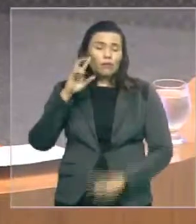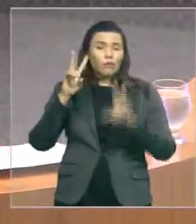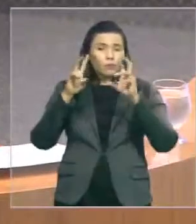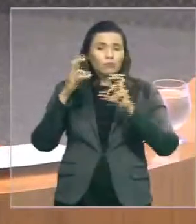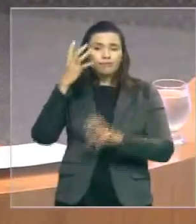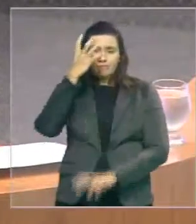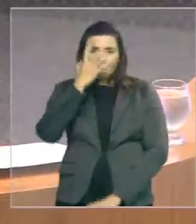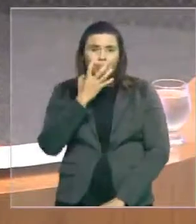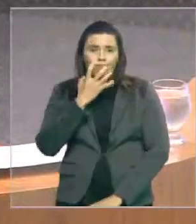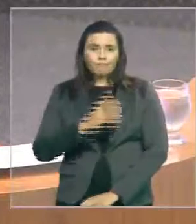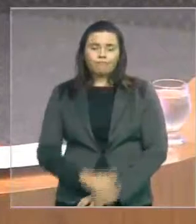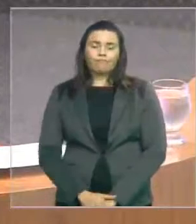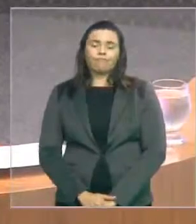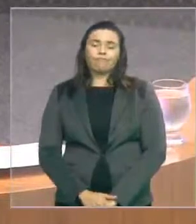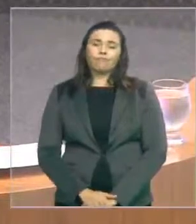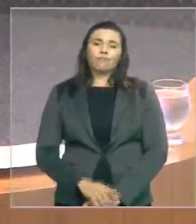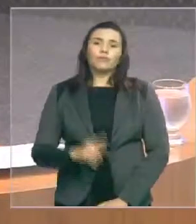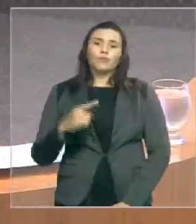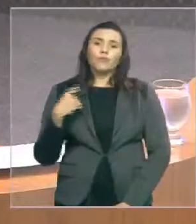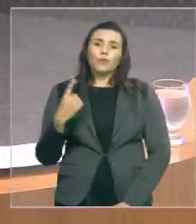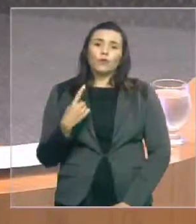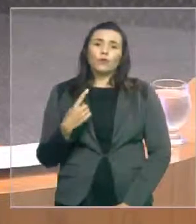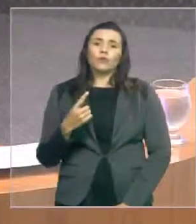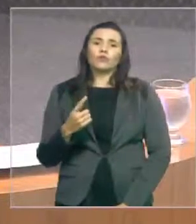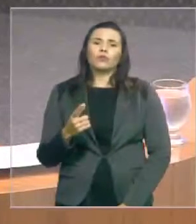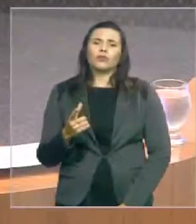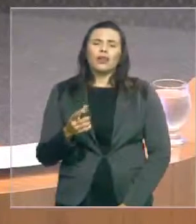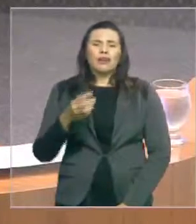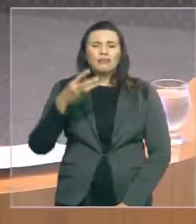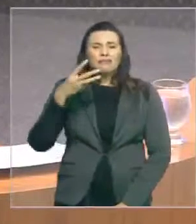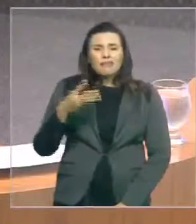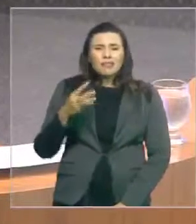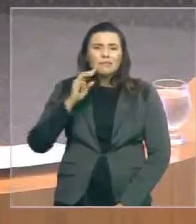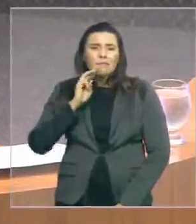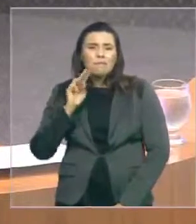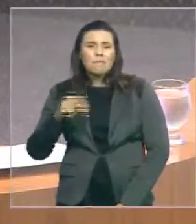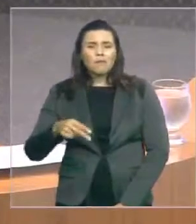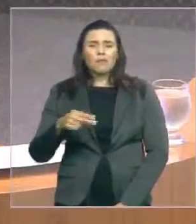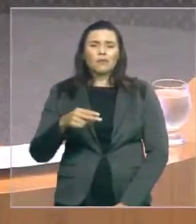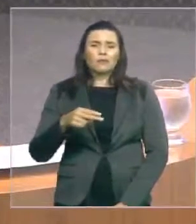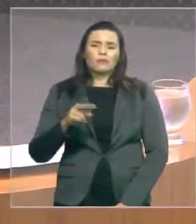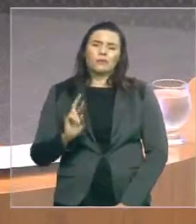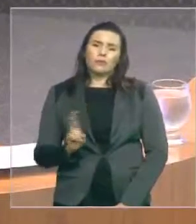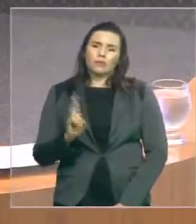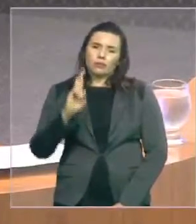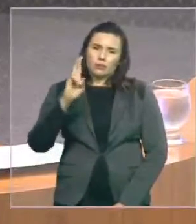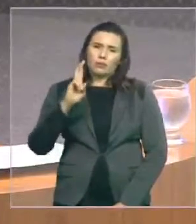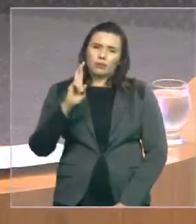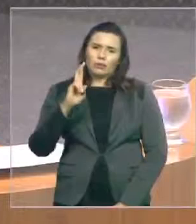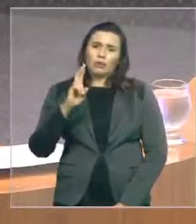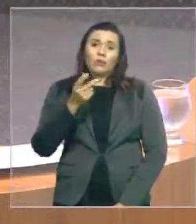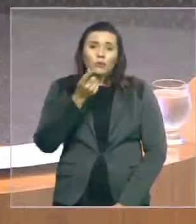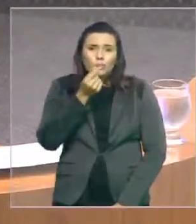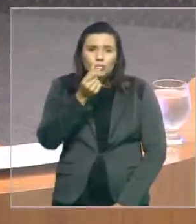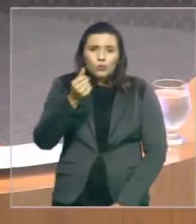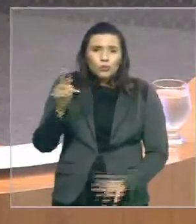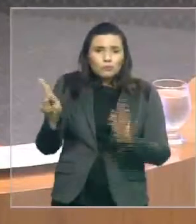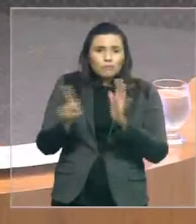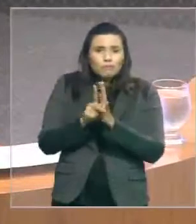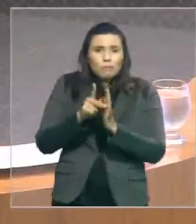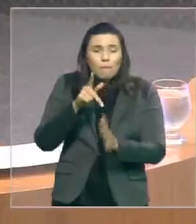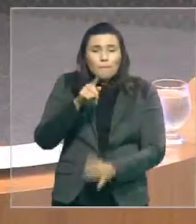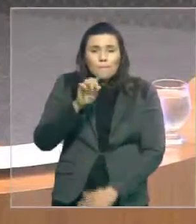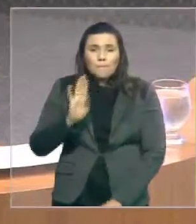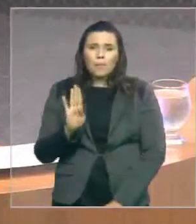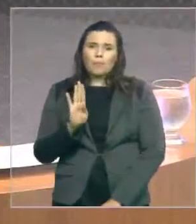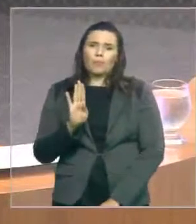estamos lidando com 3 milhões de reais dos cofres públicos. Estamos lidando com